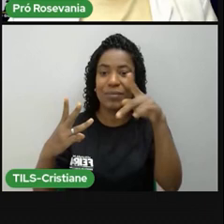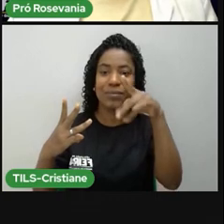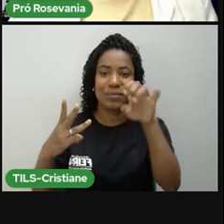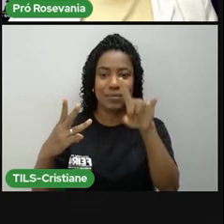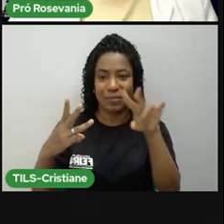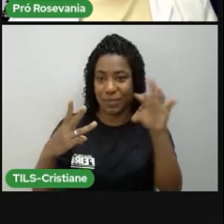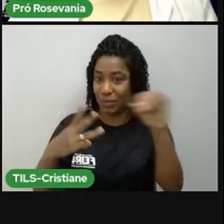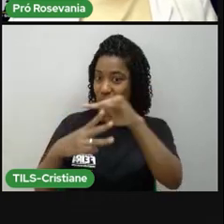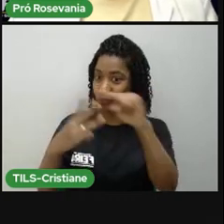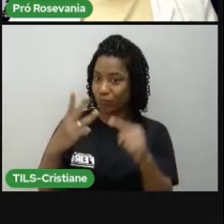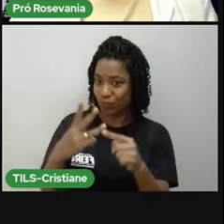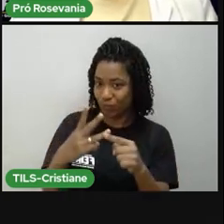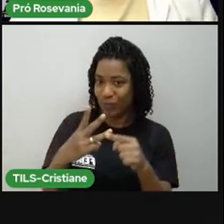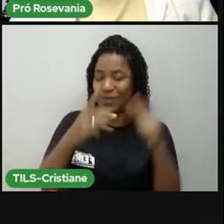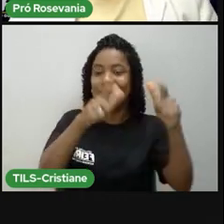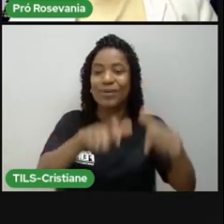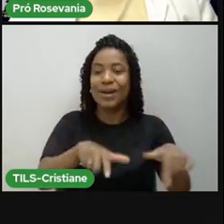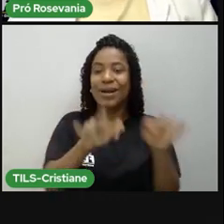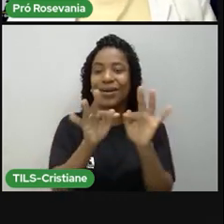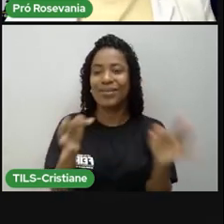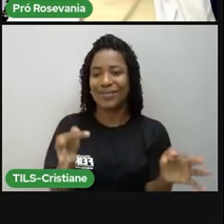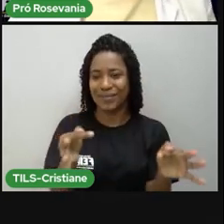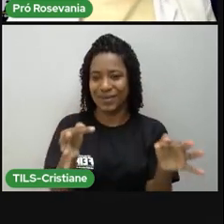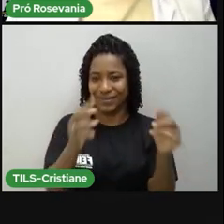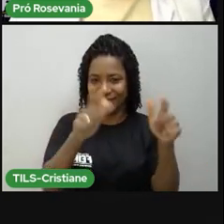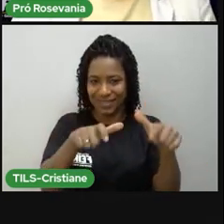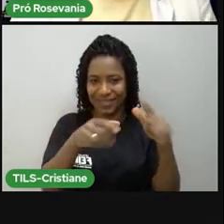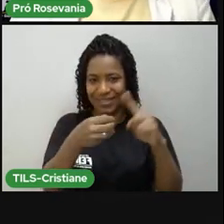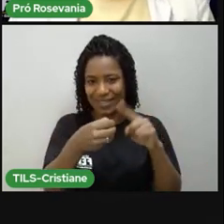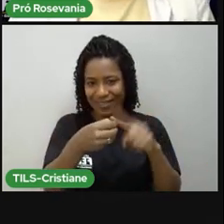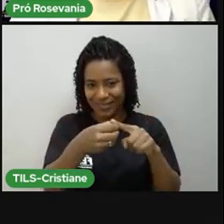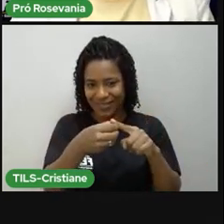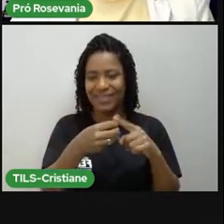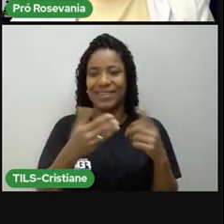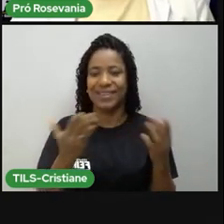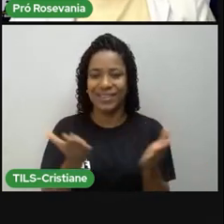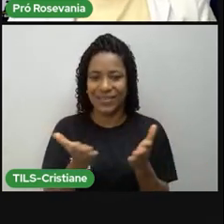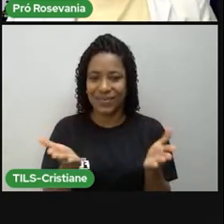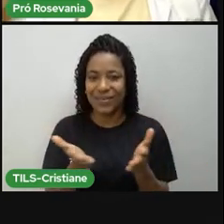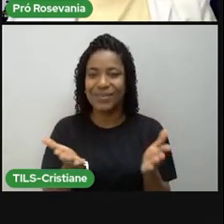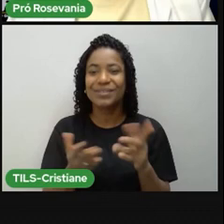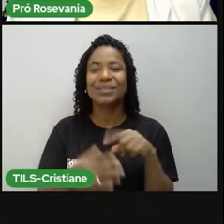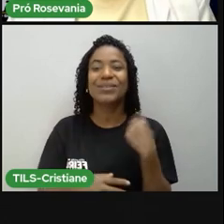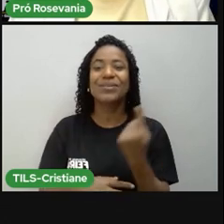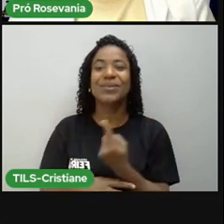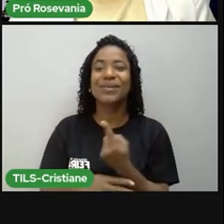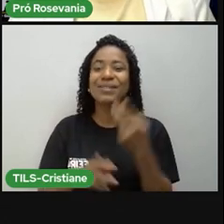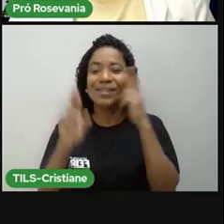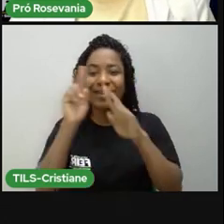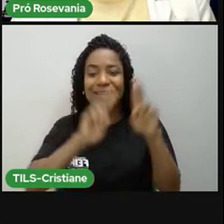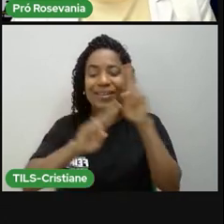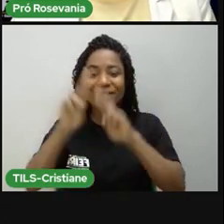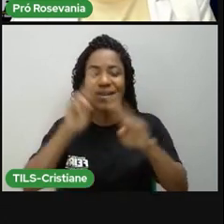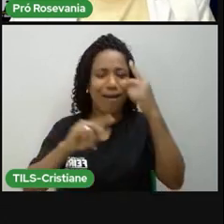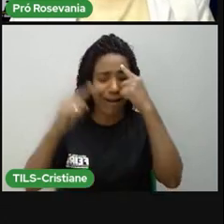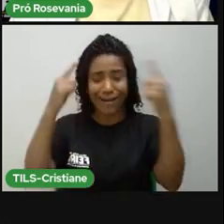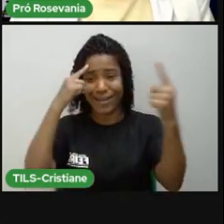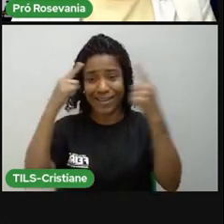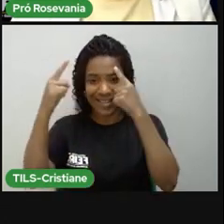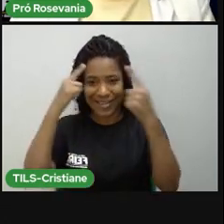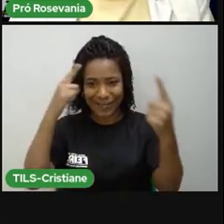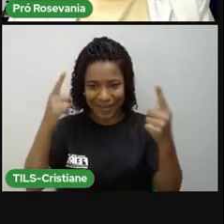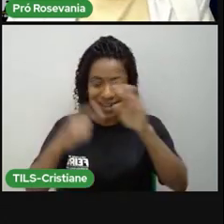Santana. E aí, para falar da nossa revisãozinha, nós participamos hoje, né, falando sobre a cultura